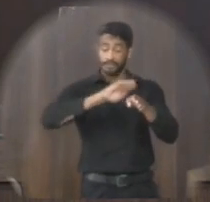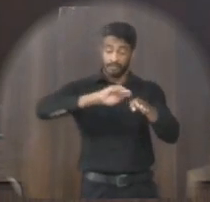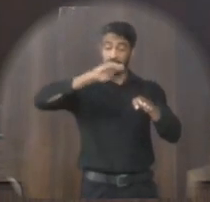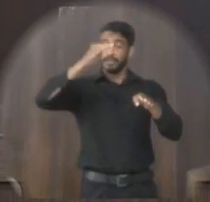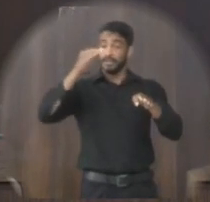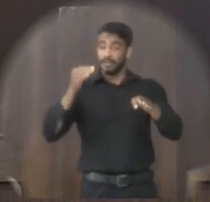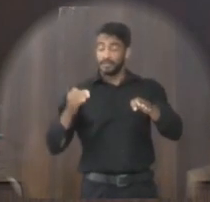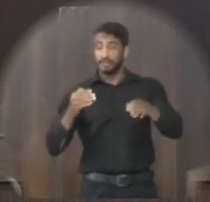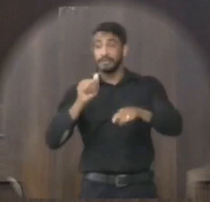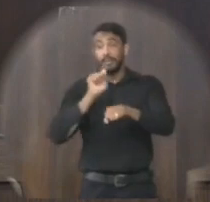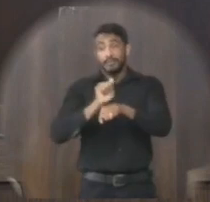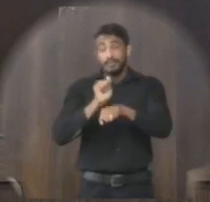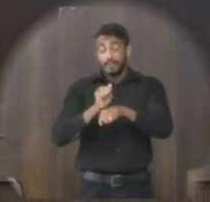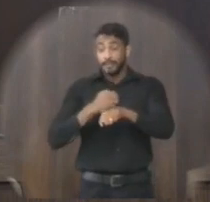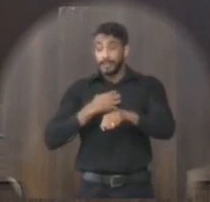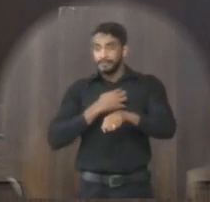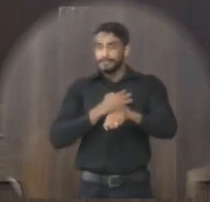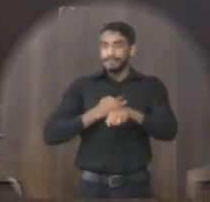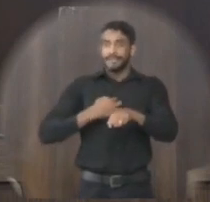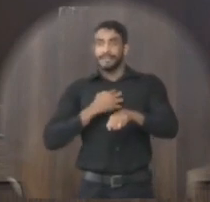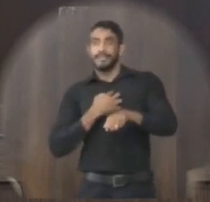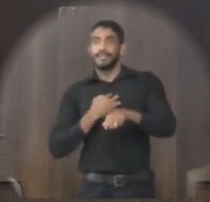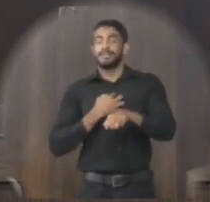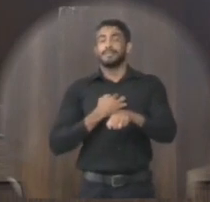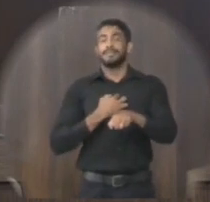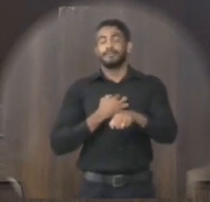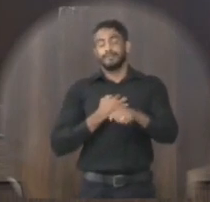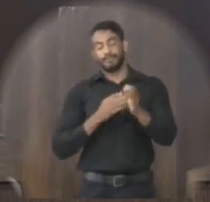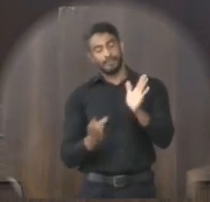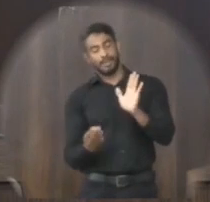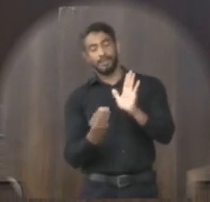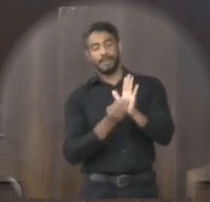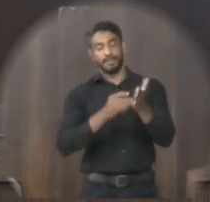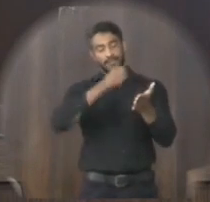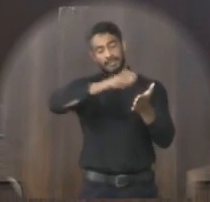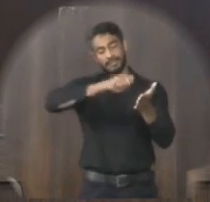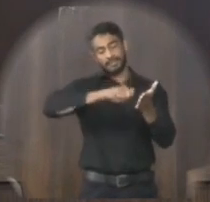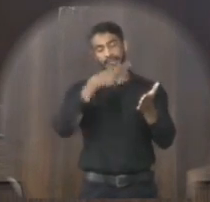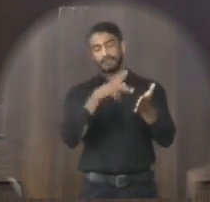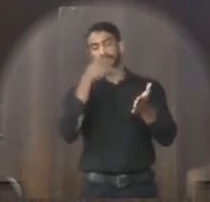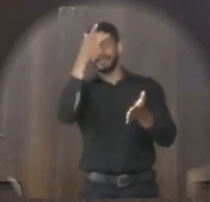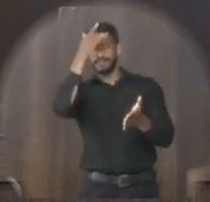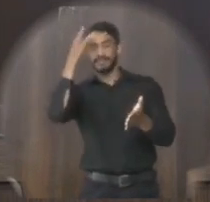ansiosos a construção dos mesmos pelo executivo segue anexo abaixo assinado